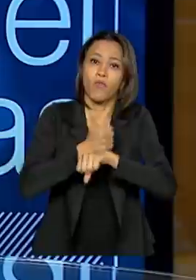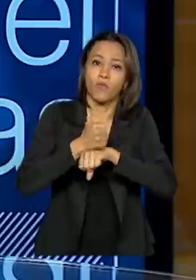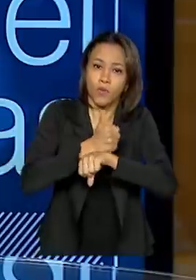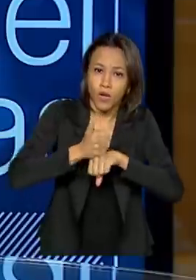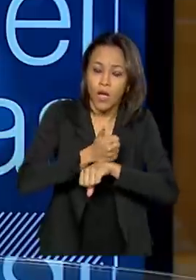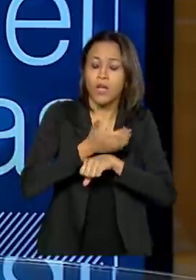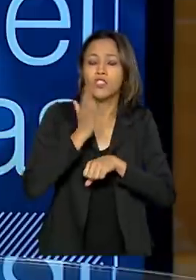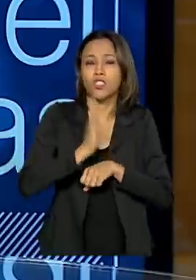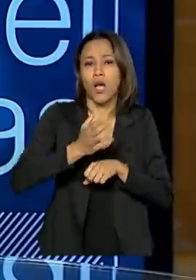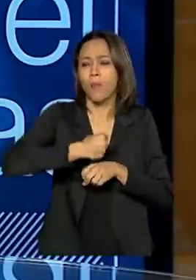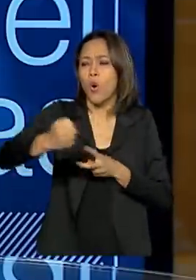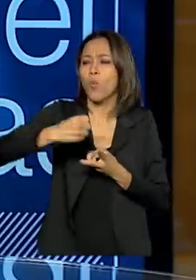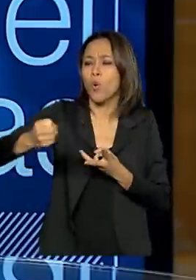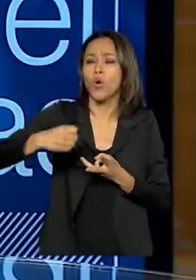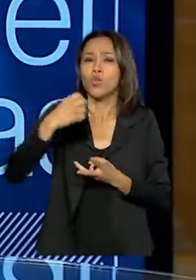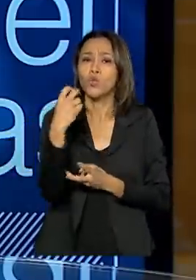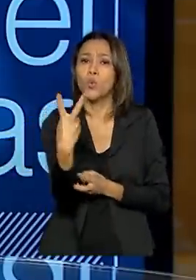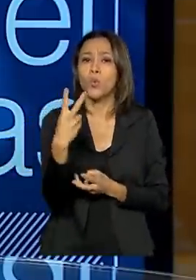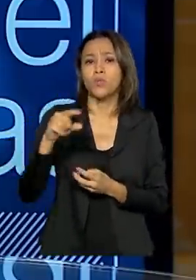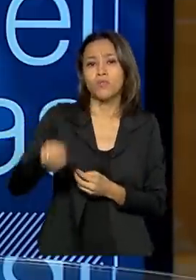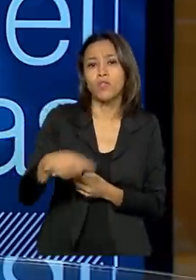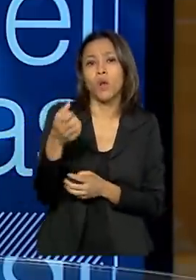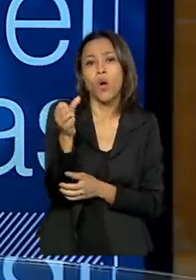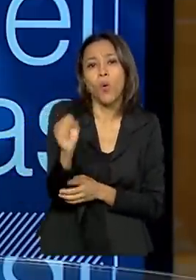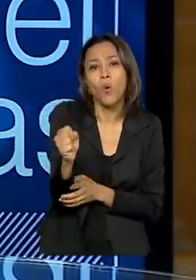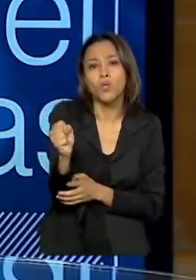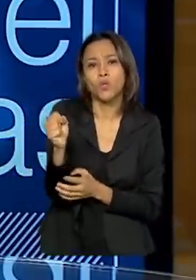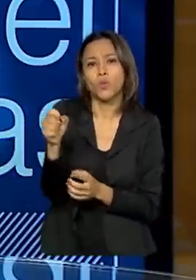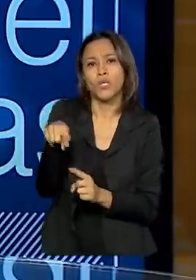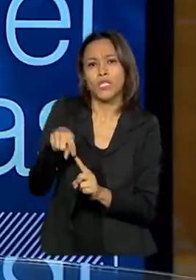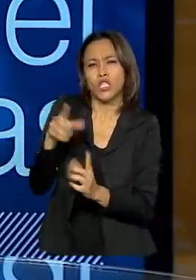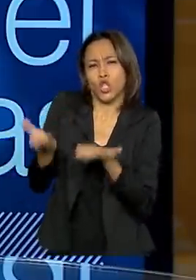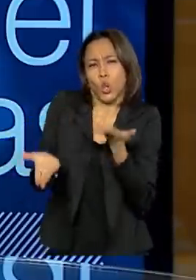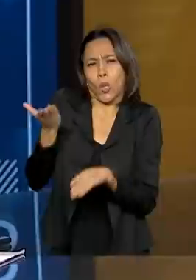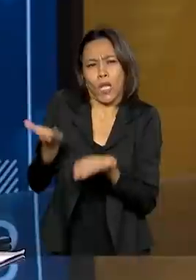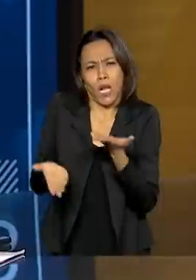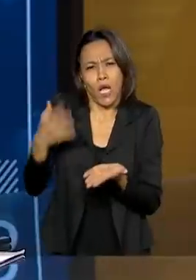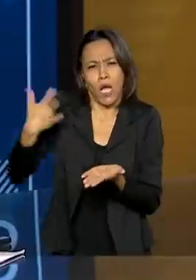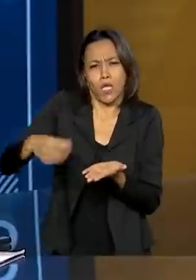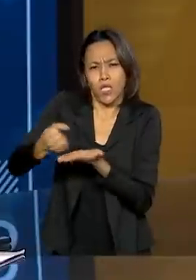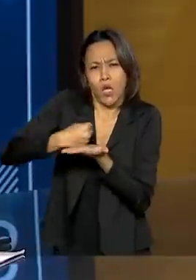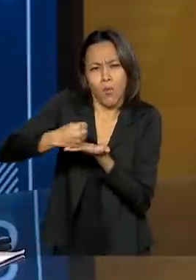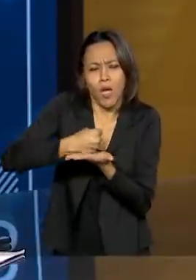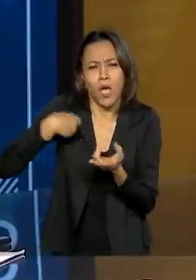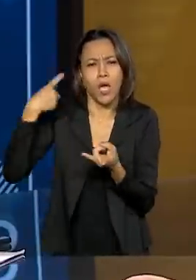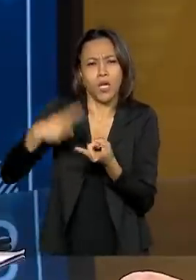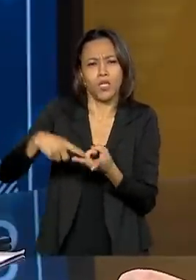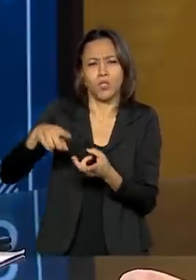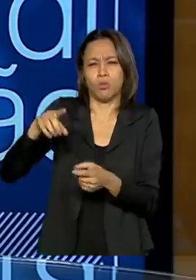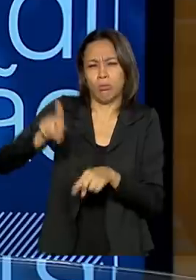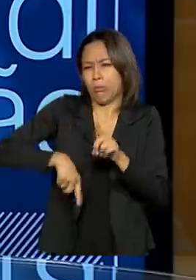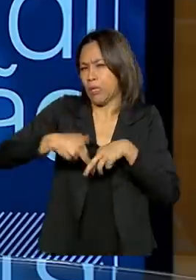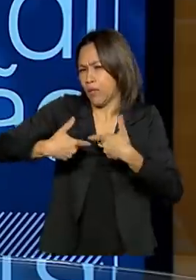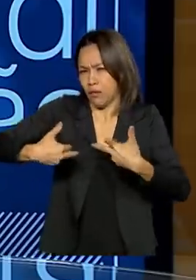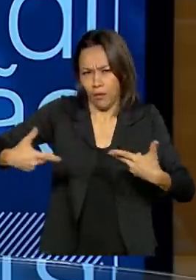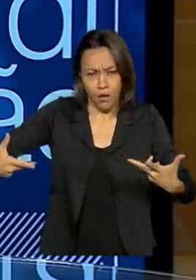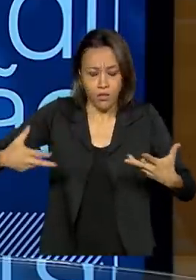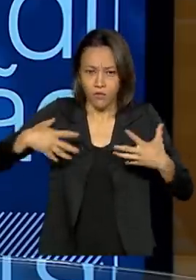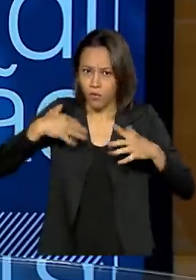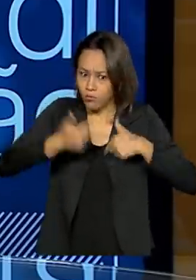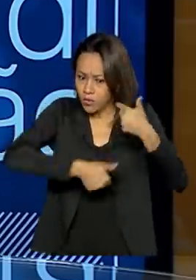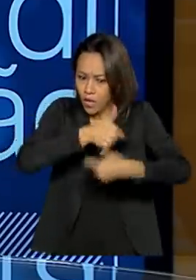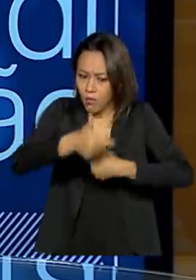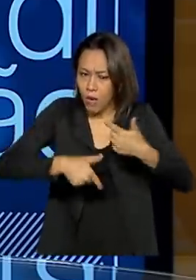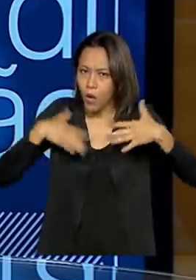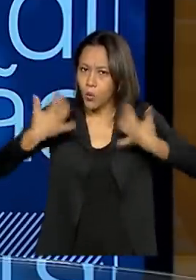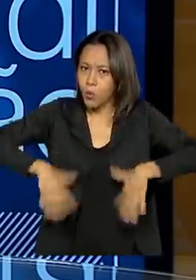aproximadamente 2,8 toneladas de medicamentos, ferramentas e demais itens. Uma ação grandiosa do